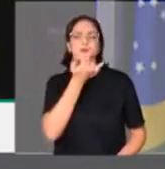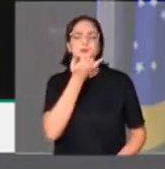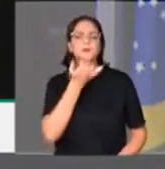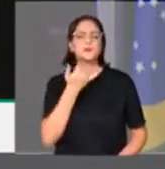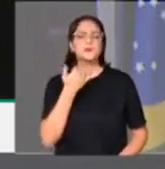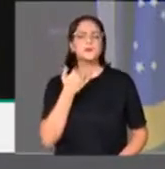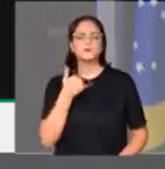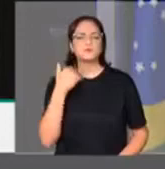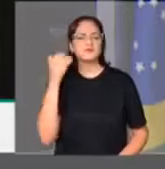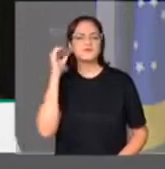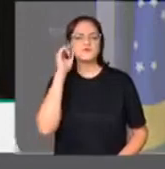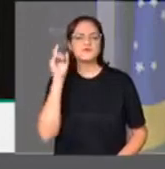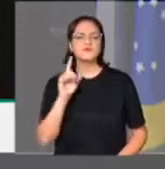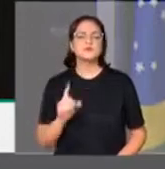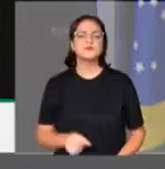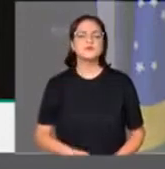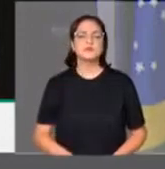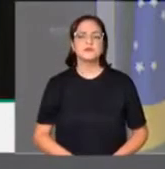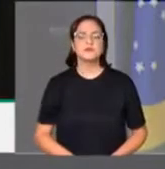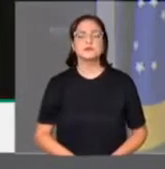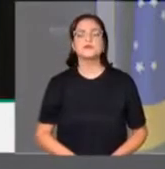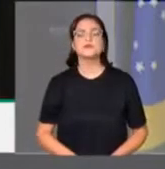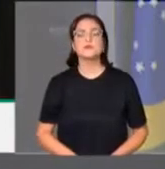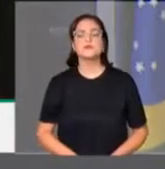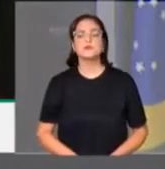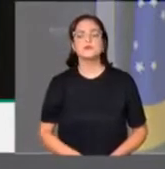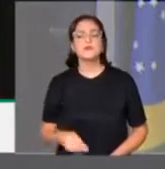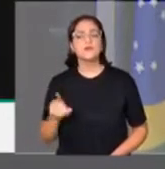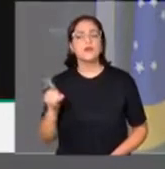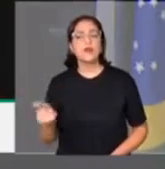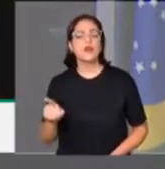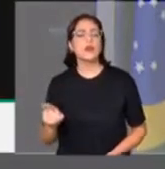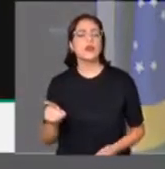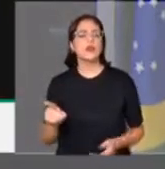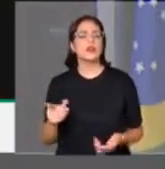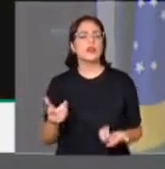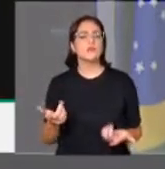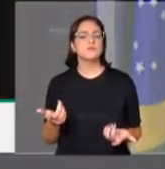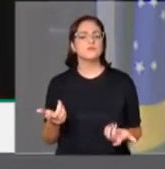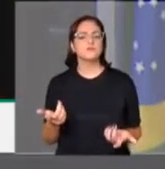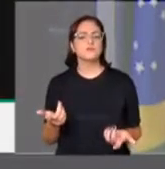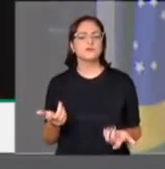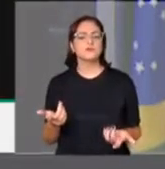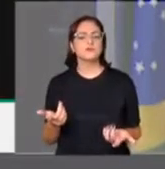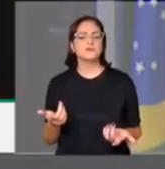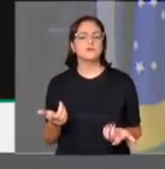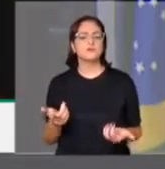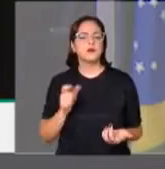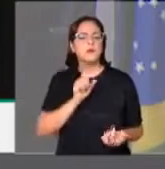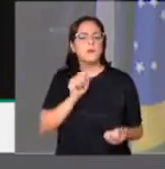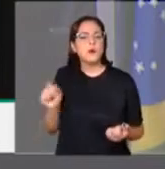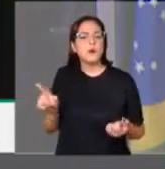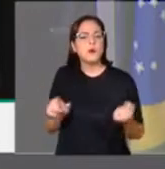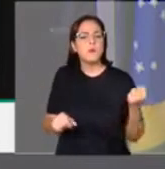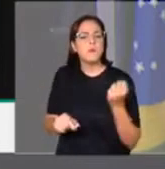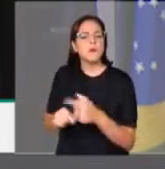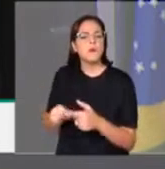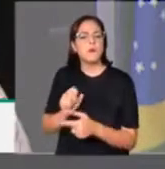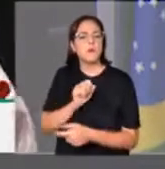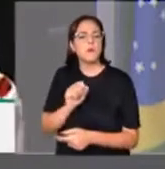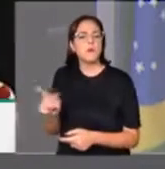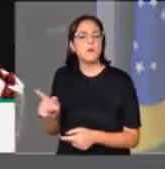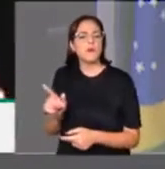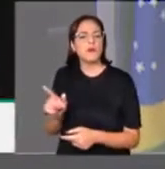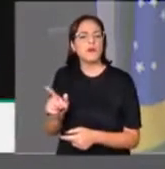importante. Sofreu violências como apelo a estupro, violências como